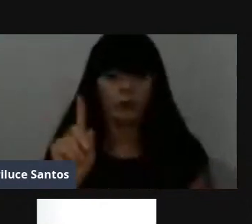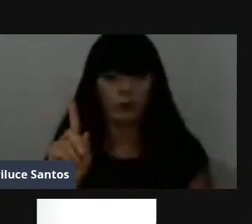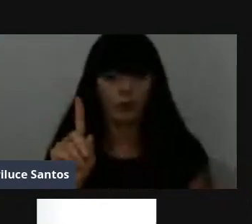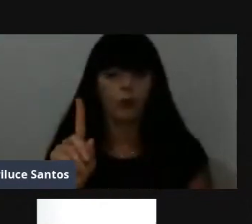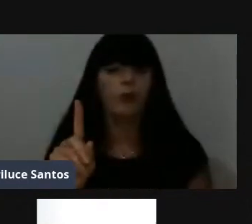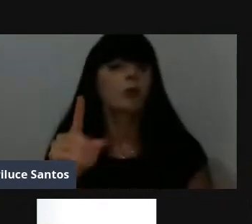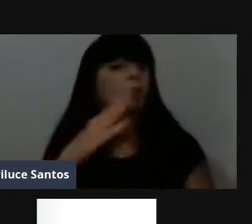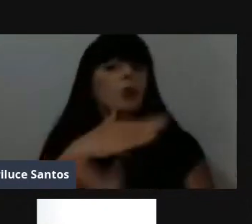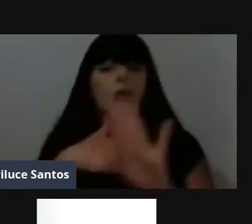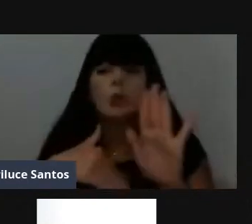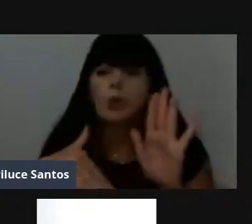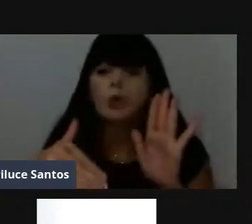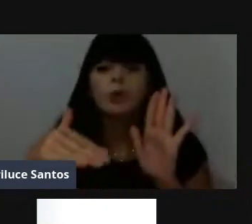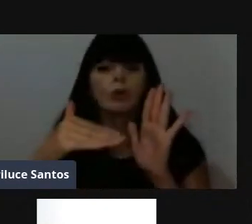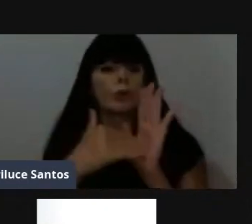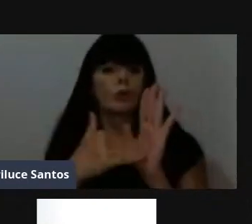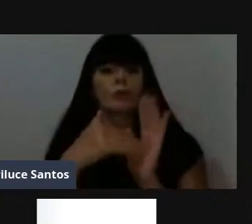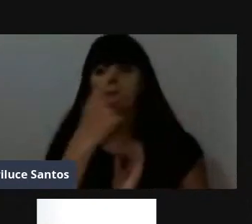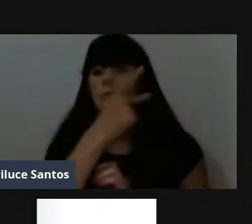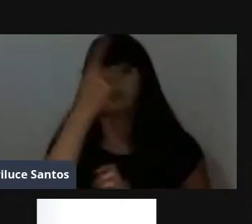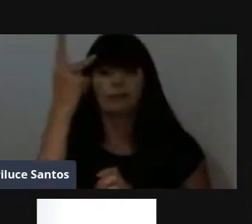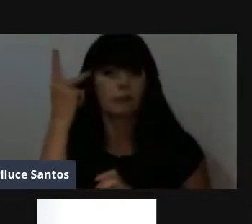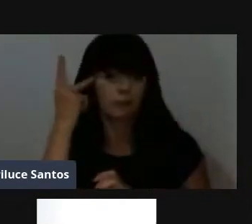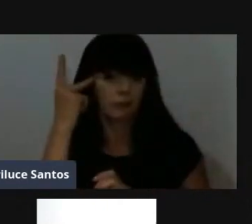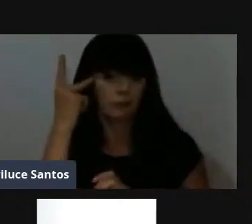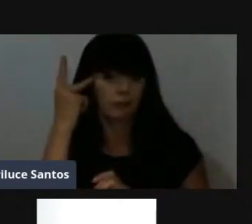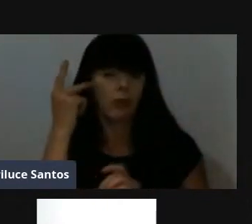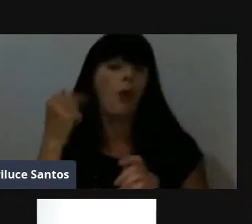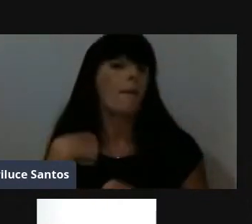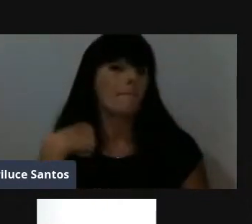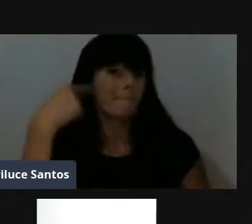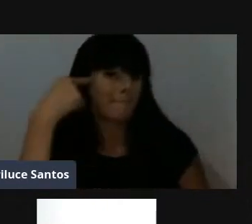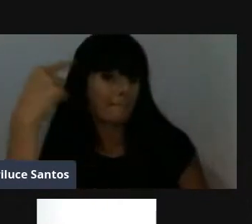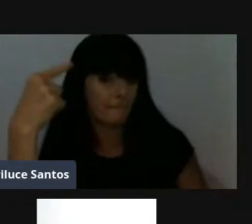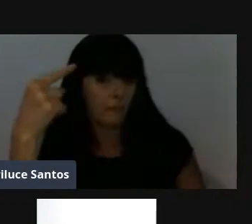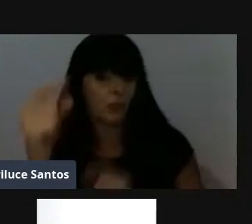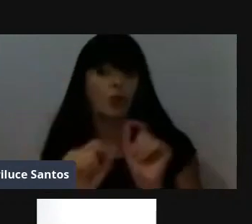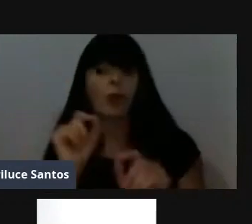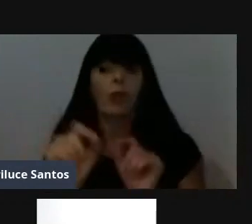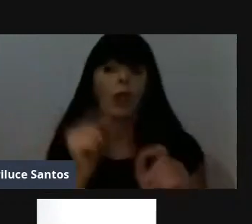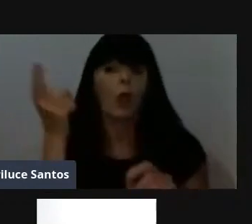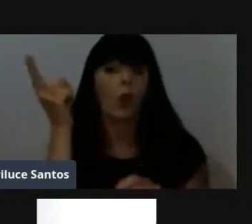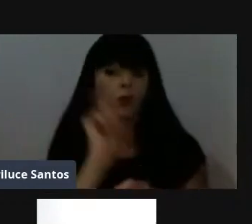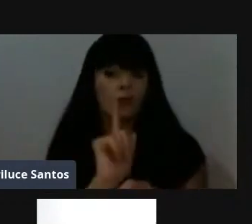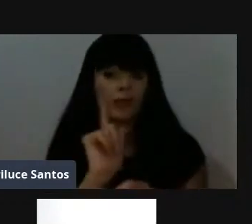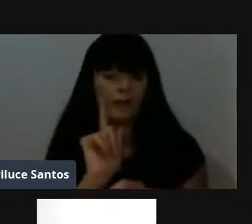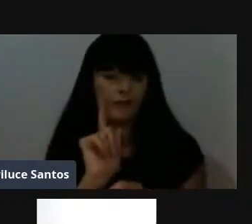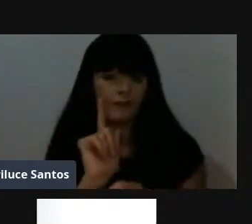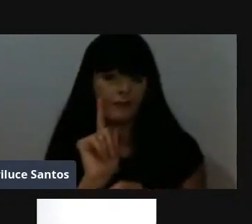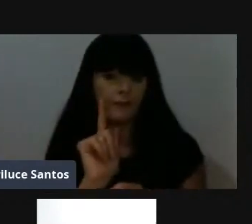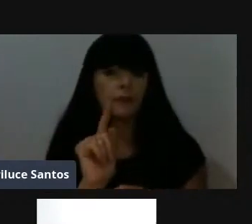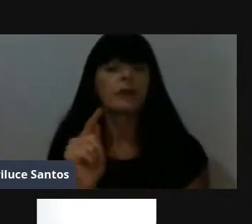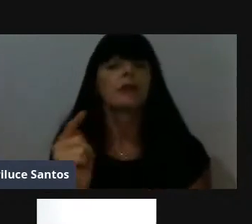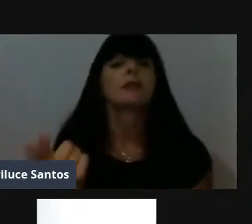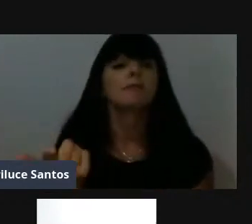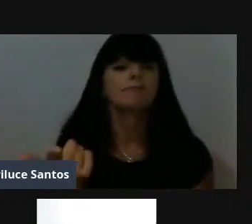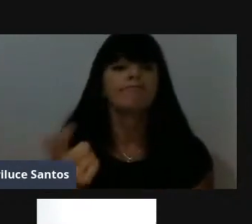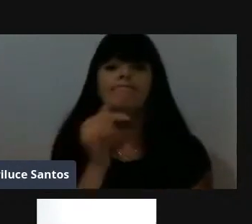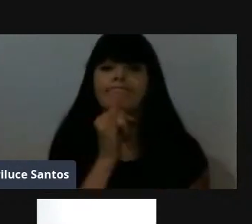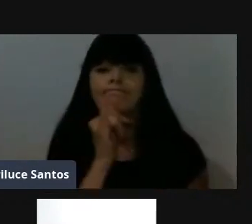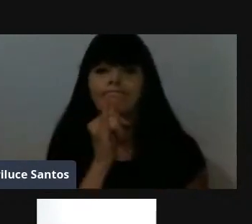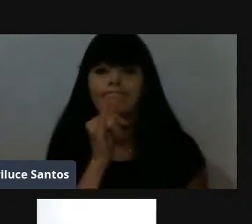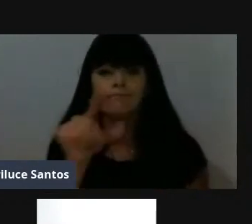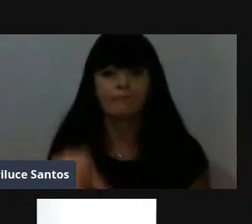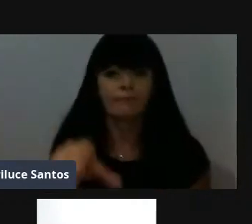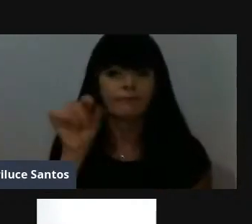a todos, sem distinção, né, penso que os eleitos que conquistam a preferência do eleitorado se